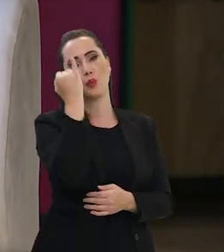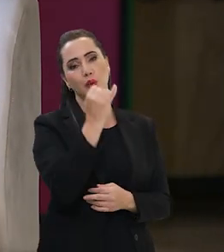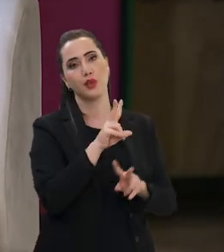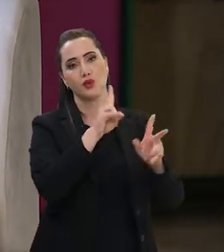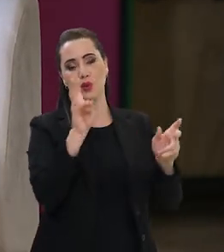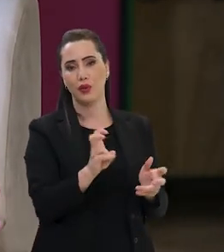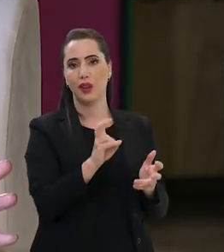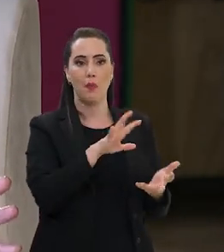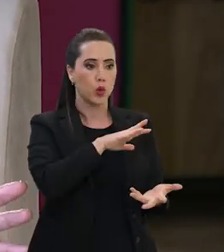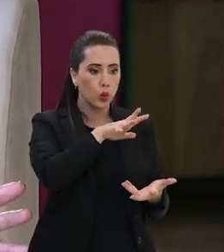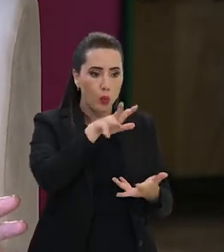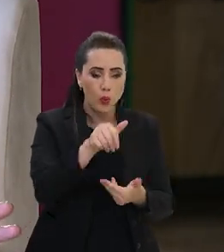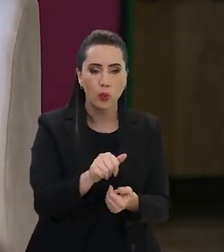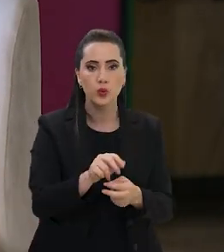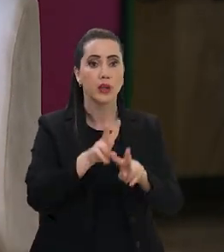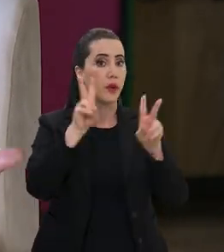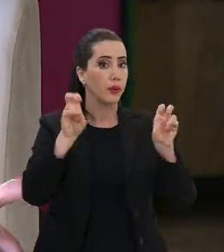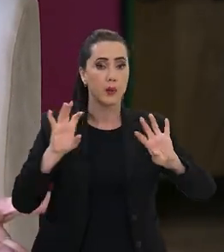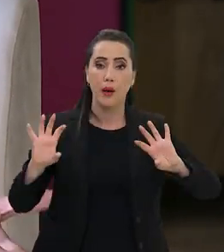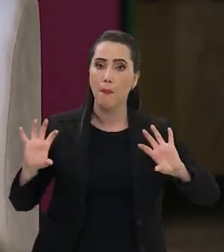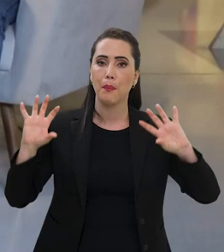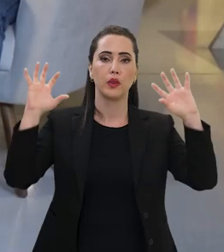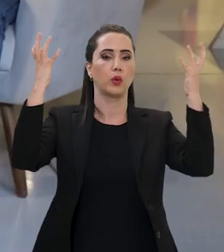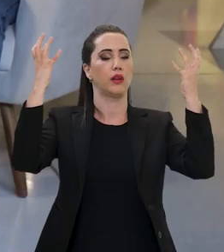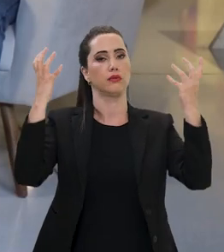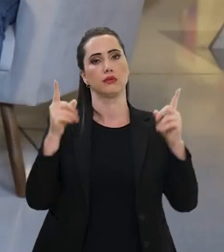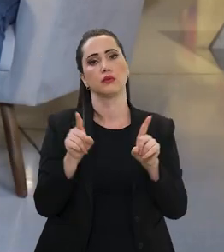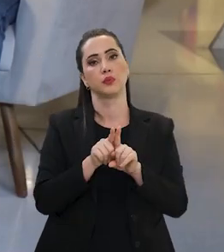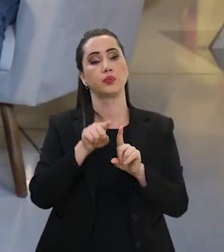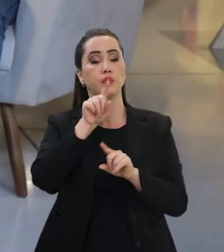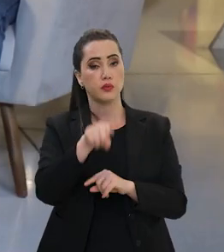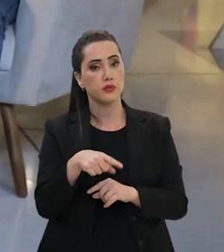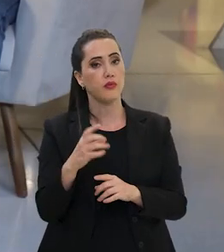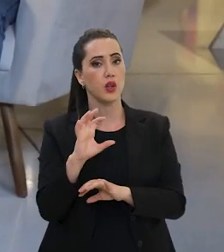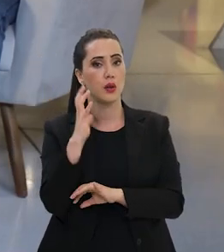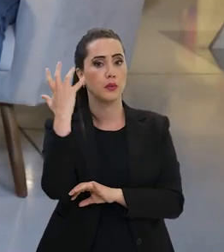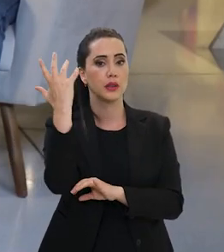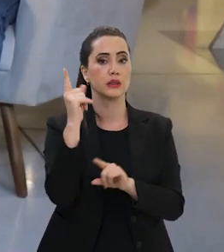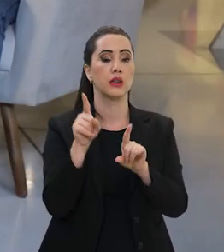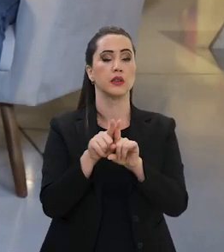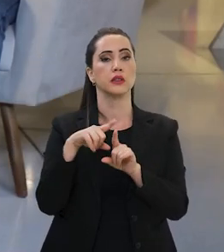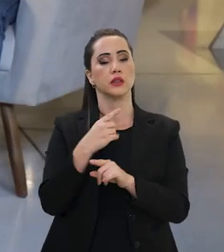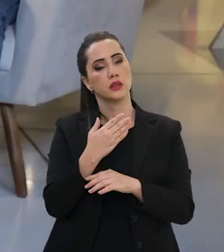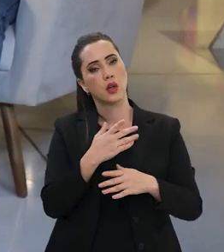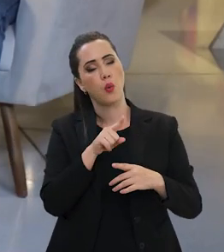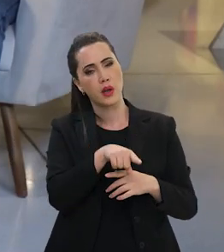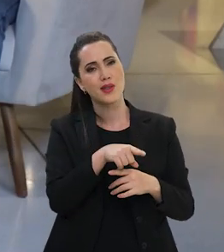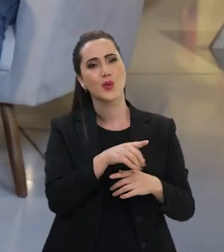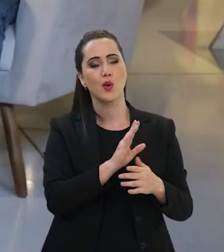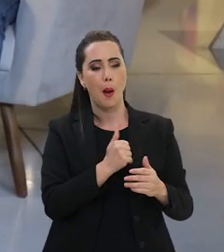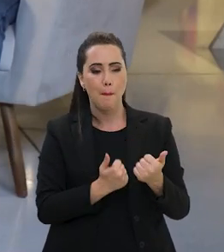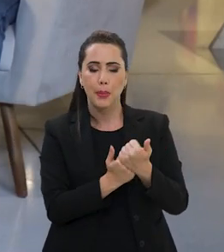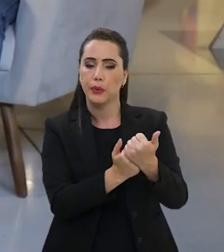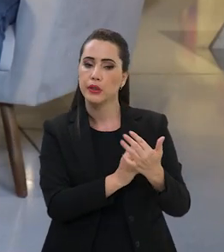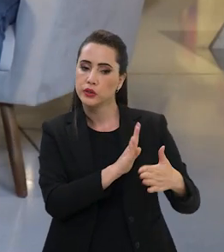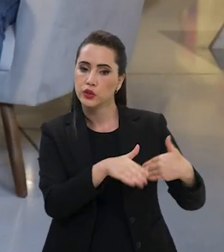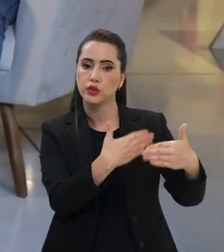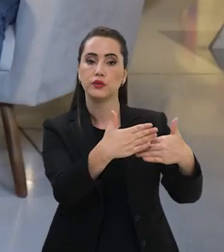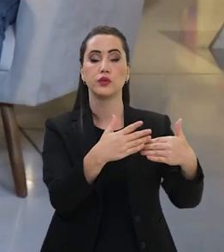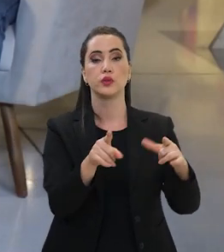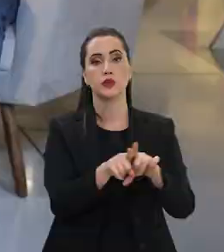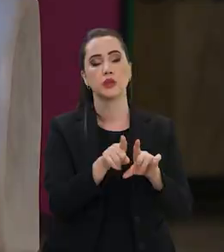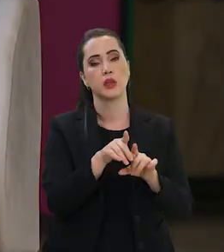de dúvida, a grande questão para o planeta Terra hoje se chama questão ambiental. E já é uma forma também da gente dar muitos